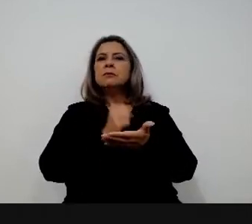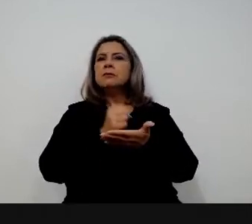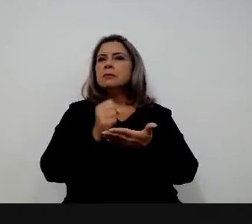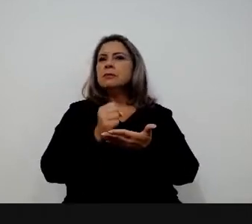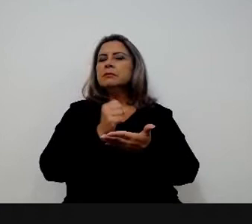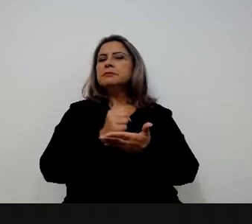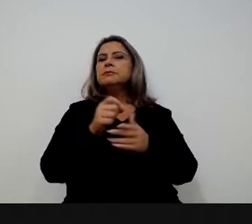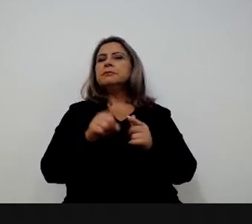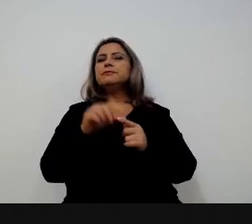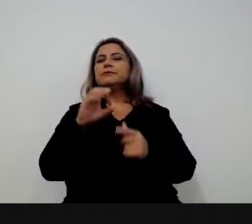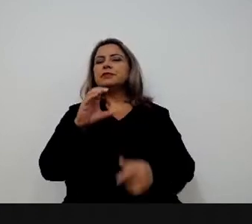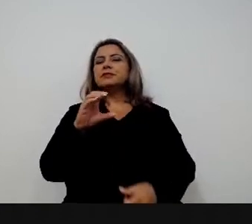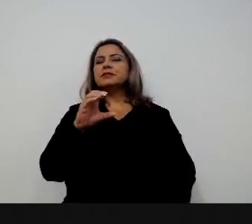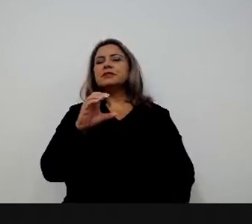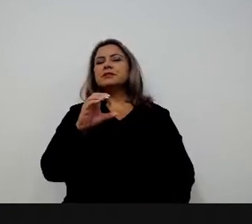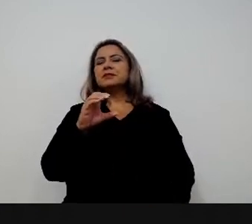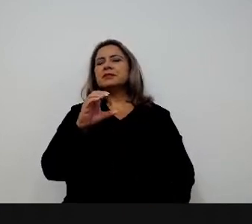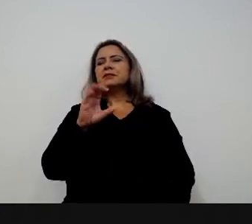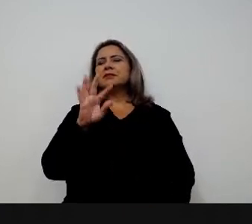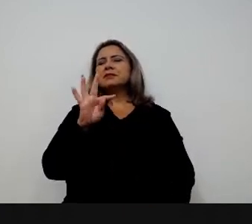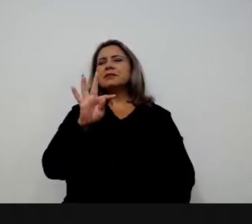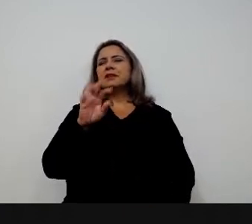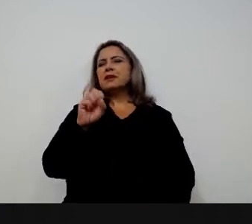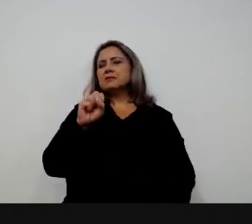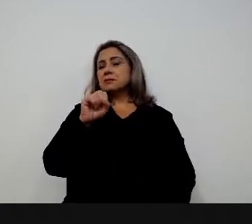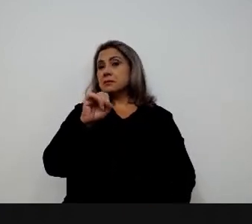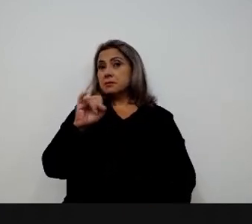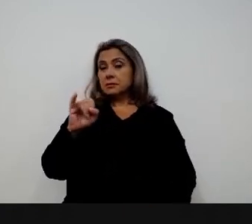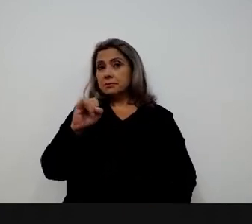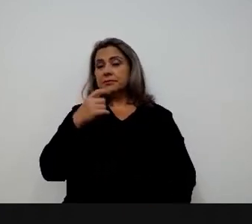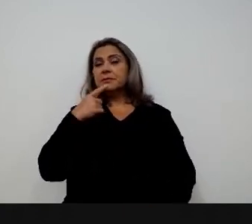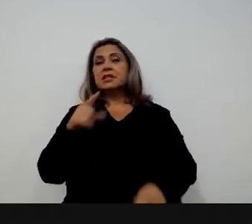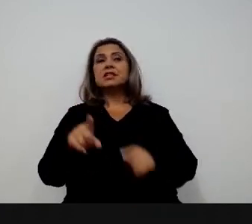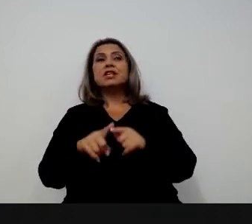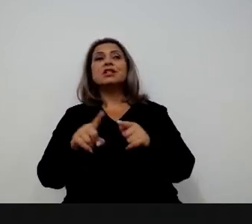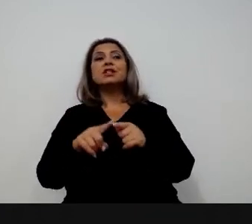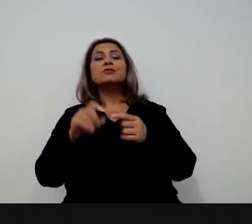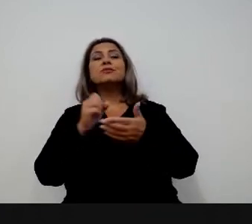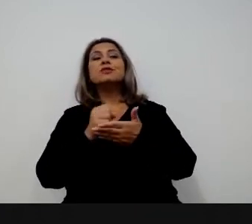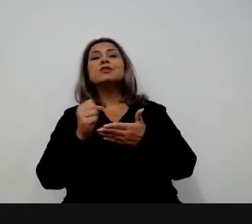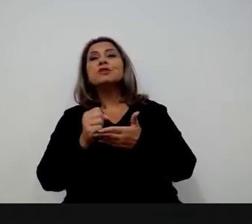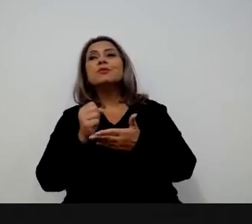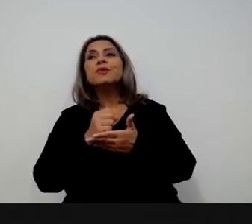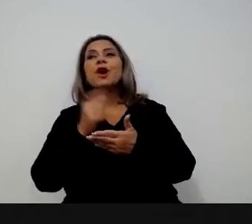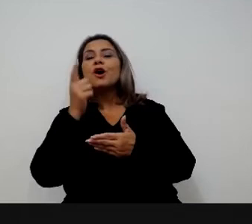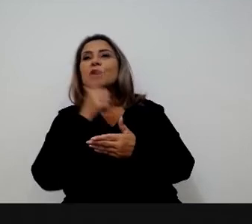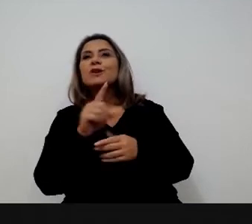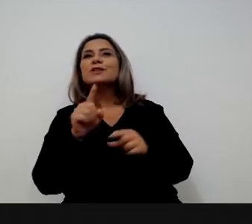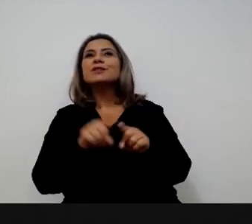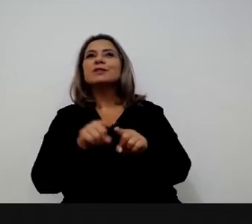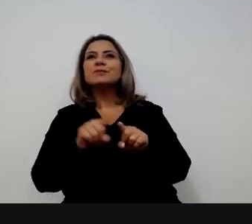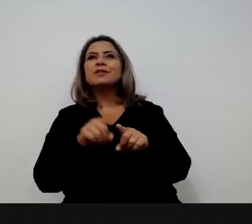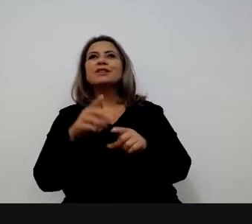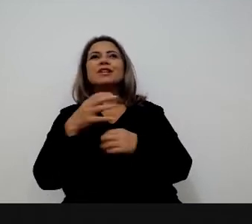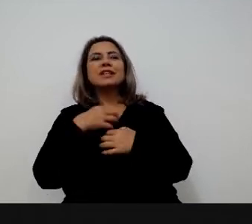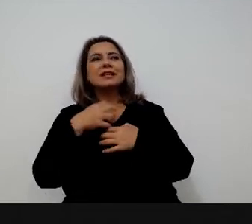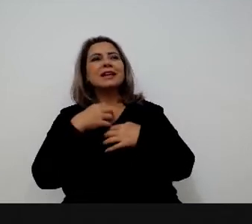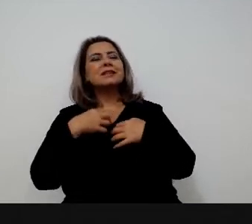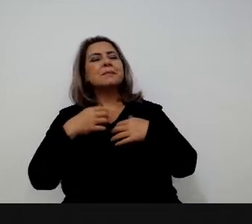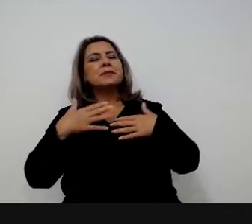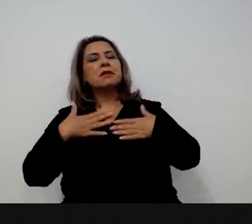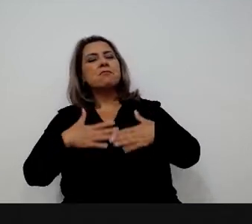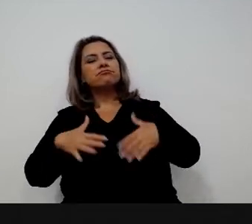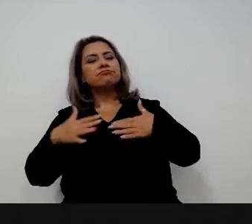inovadora, o CPSI, e a gente ativa o ecossistema de startups para que eles possam também se sentir